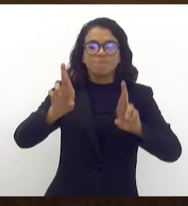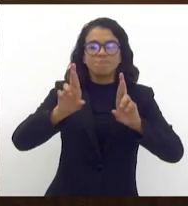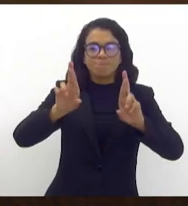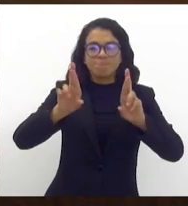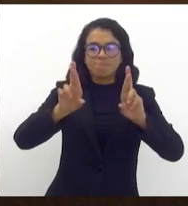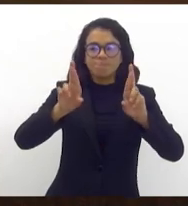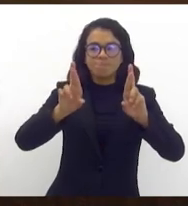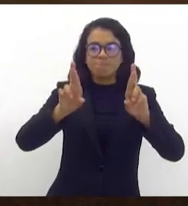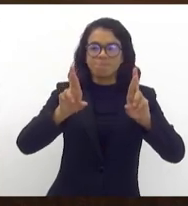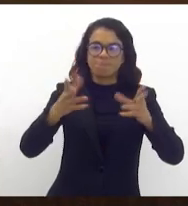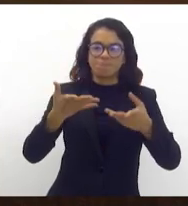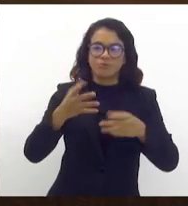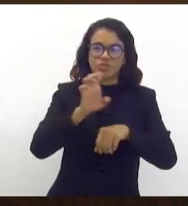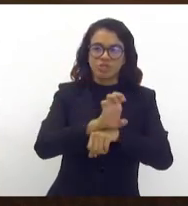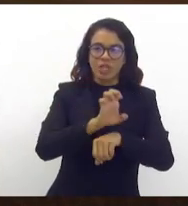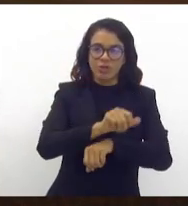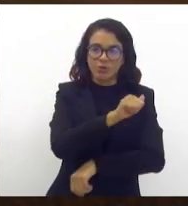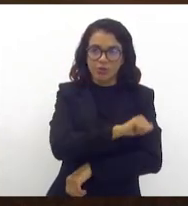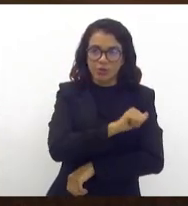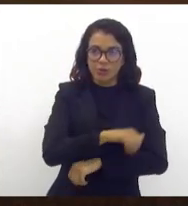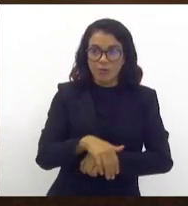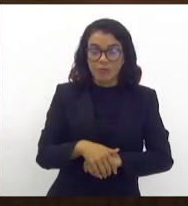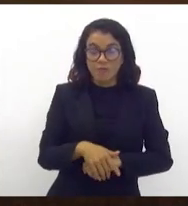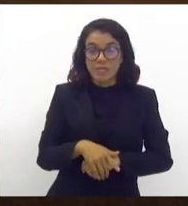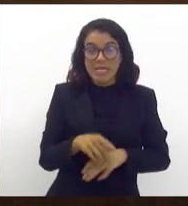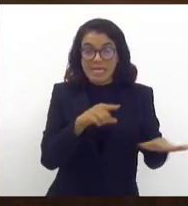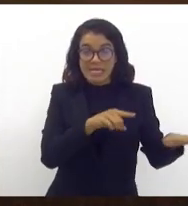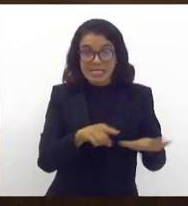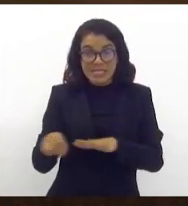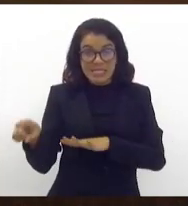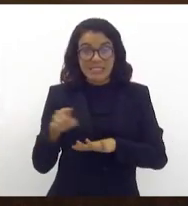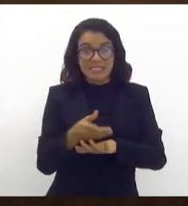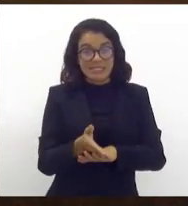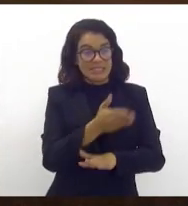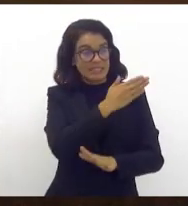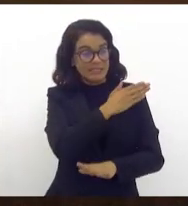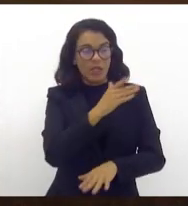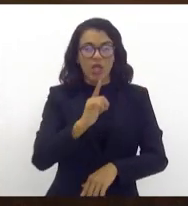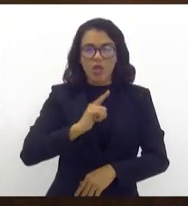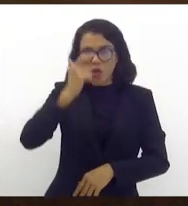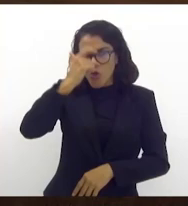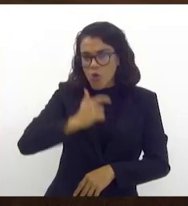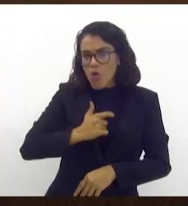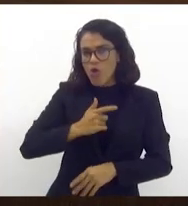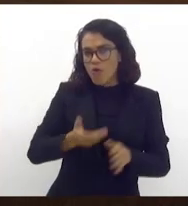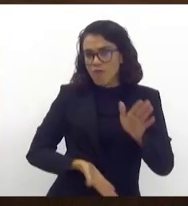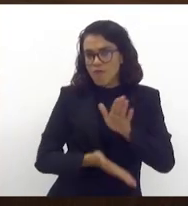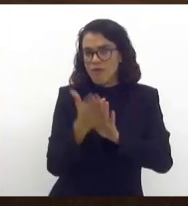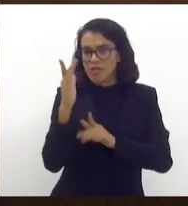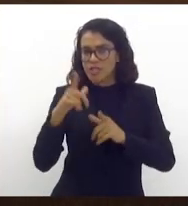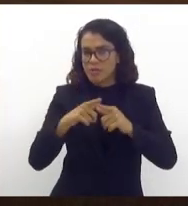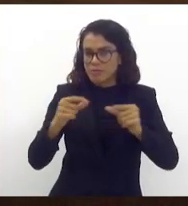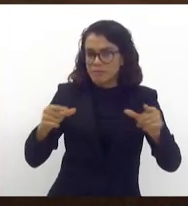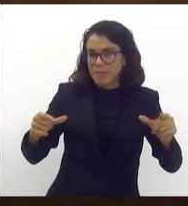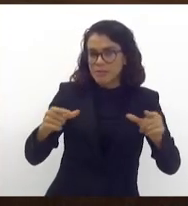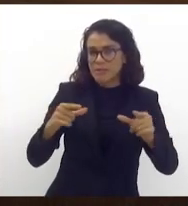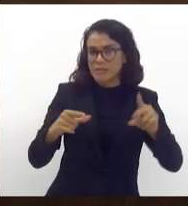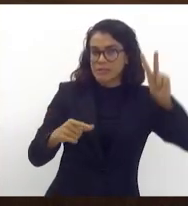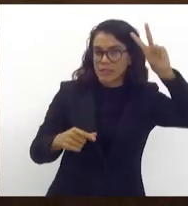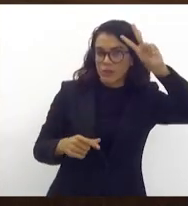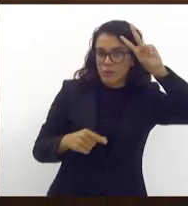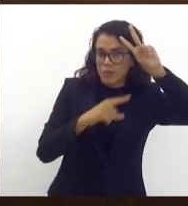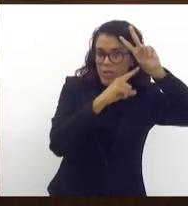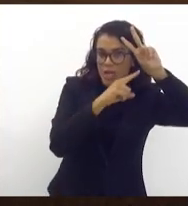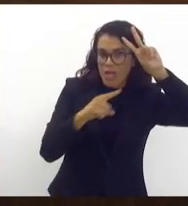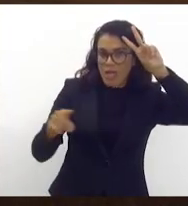população do Estado do Rio de Janeiro. E, na semana passada, eu tive o cuidado de ir para Brasília, fiquei lá de segunda,